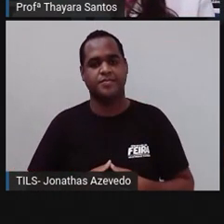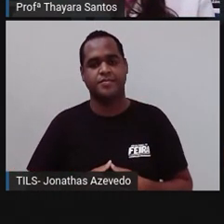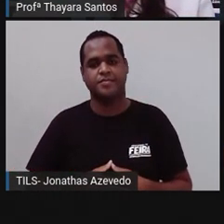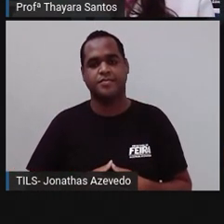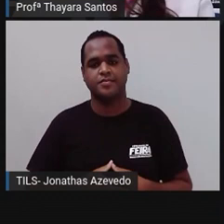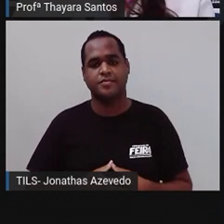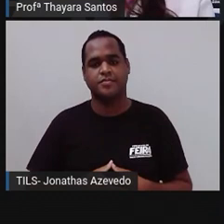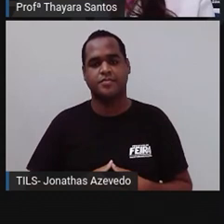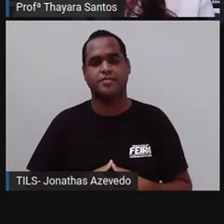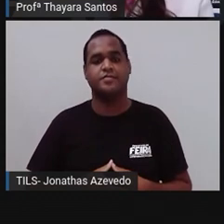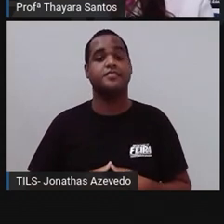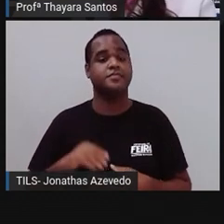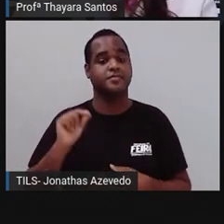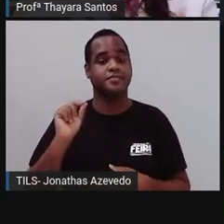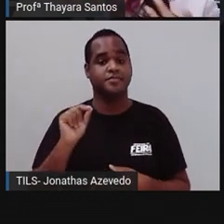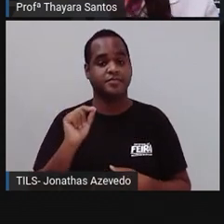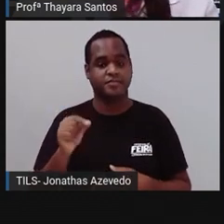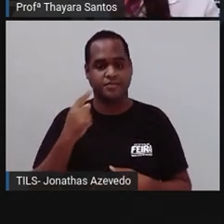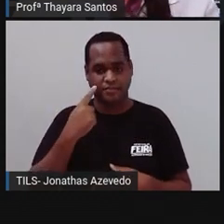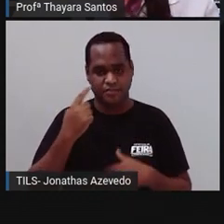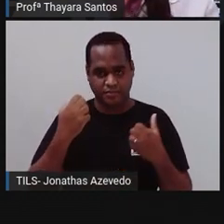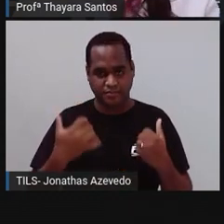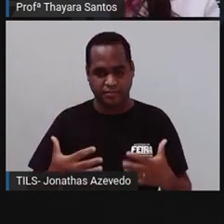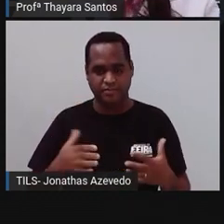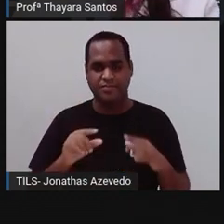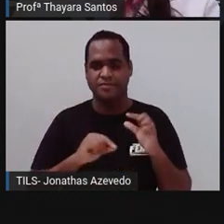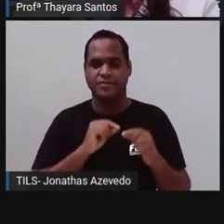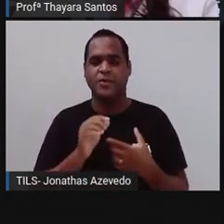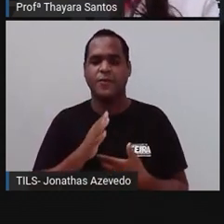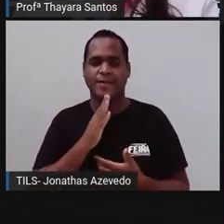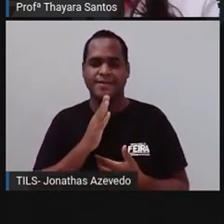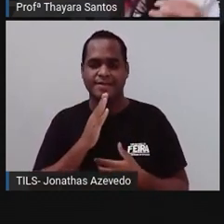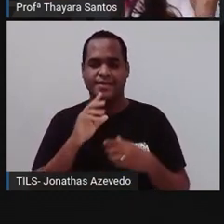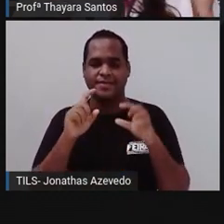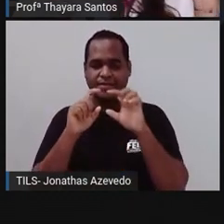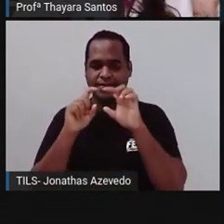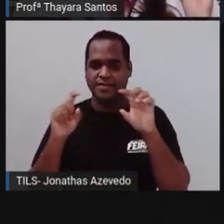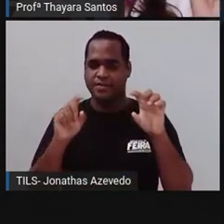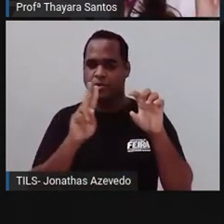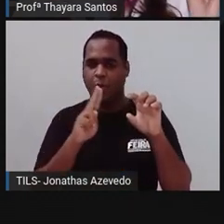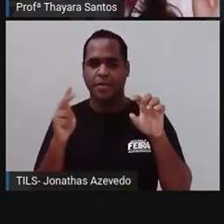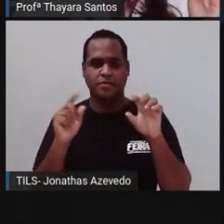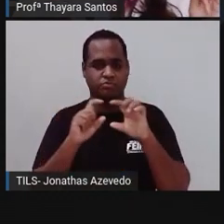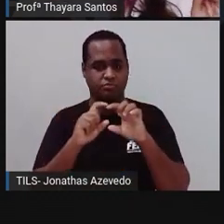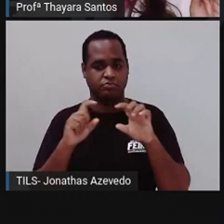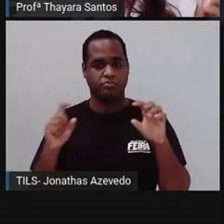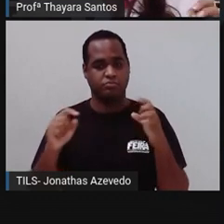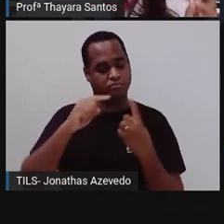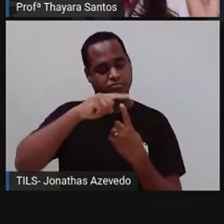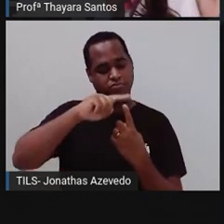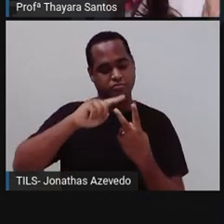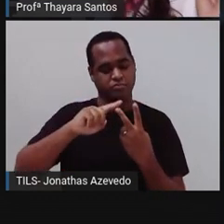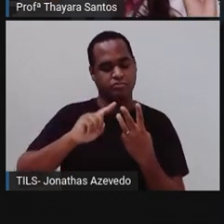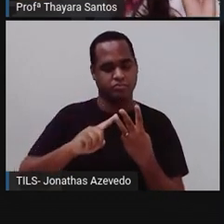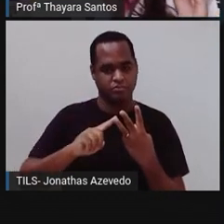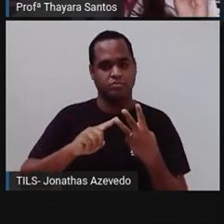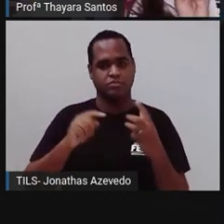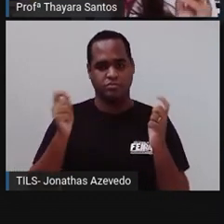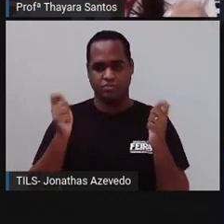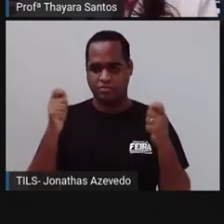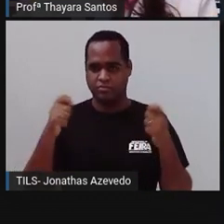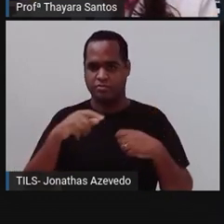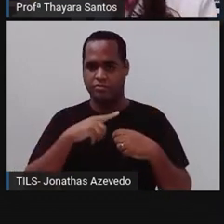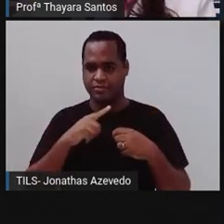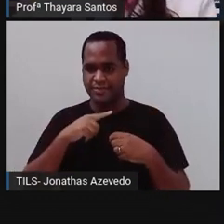Então, vamos lá conhecer esses quinidários. Então, os quinidários, eles têm aqueles dois modos de vida que a gente falou, Que é o pólipo e a